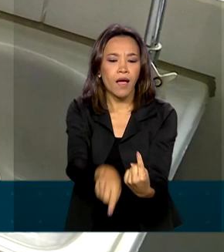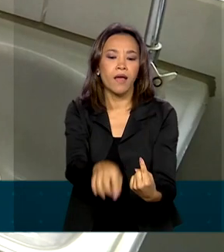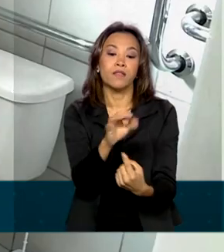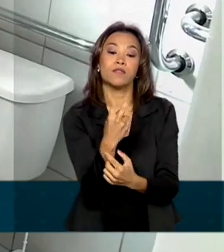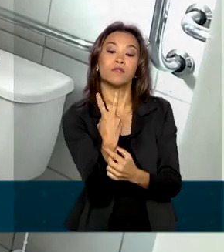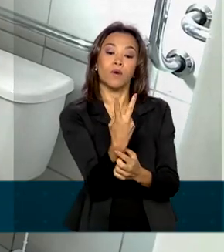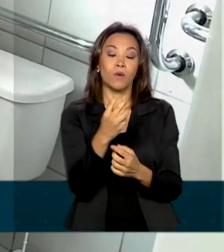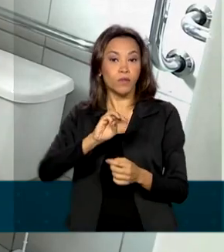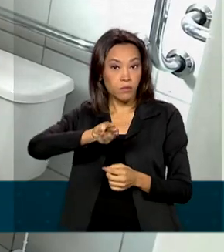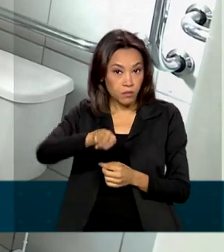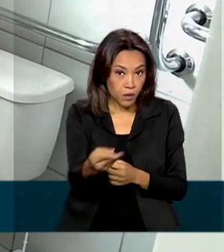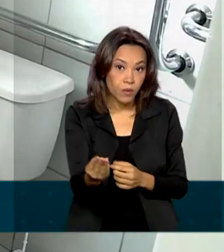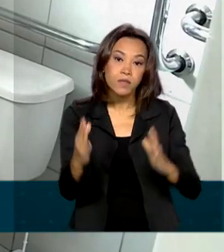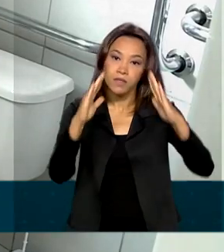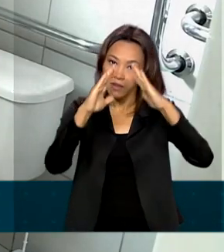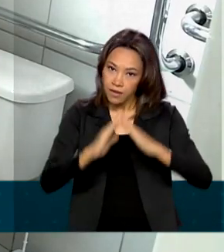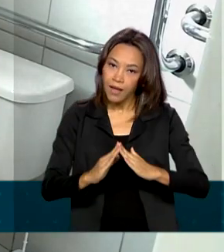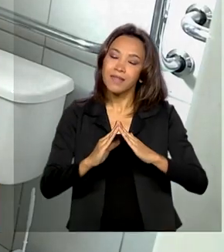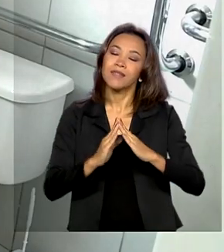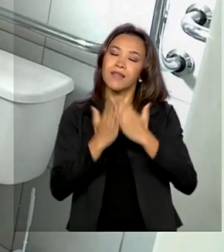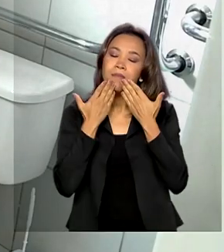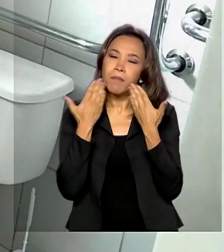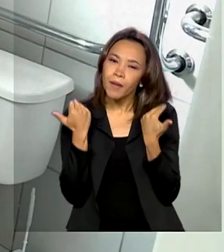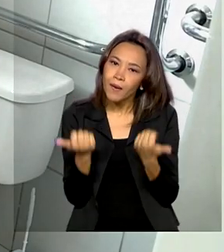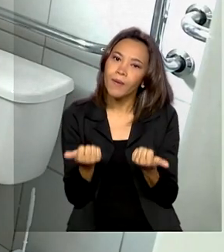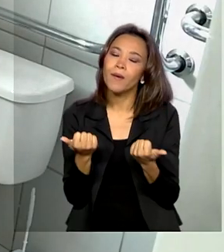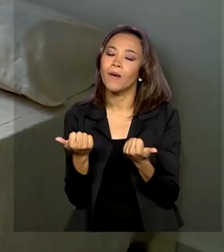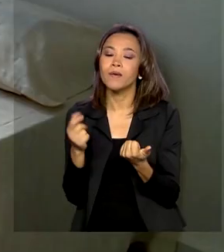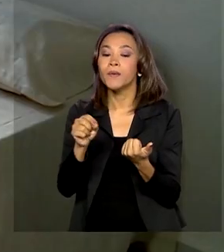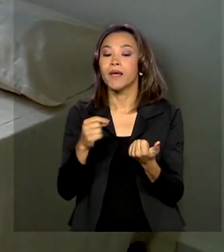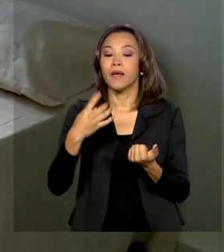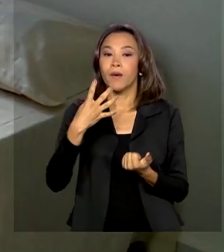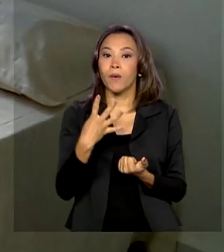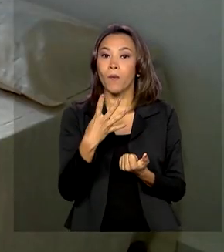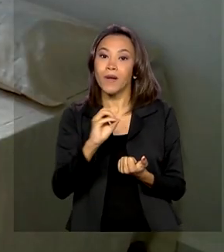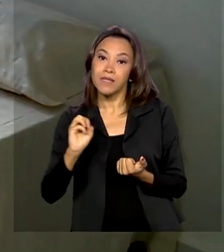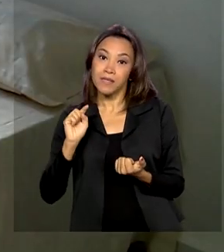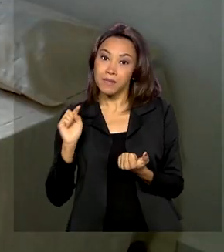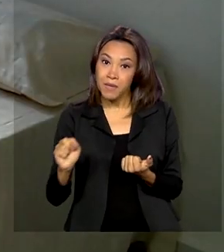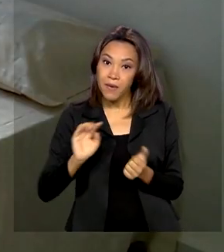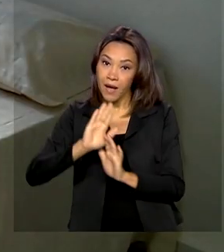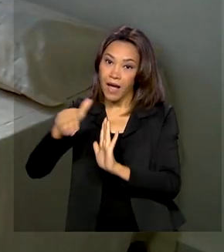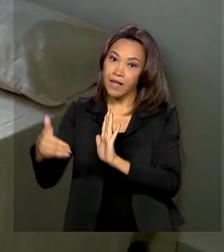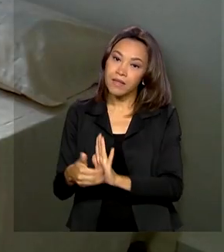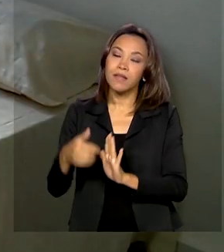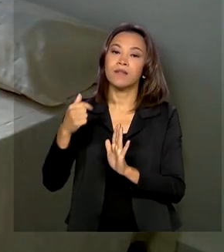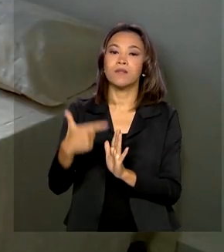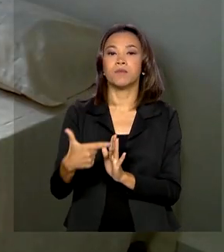de moradias e promover melhorias em R$ 400 mil até 2024.